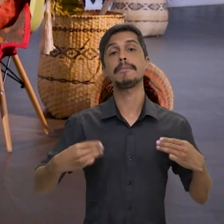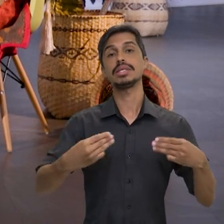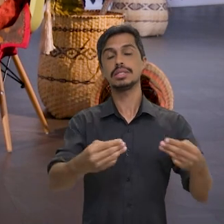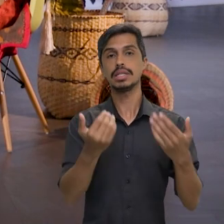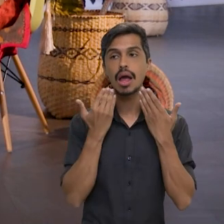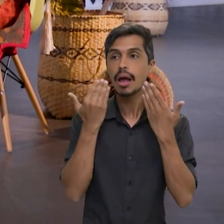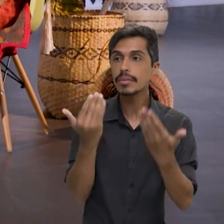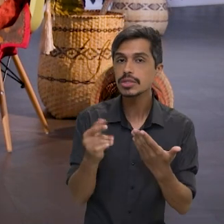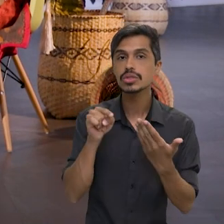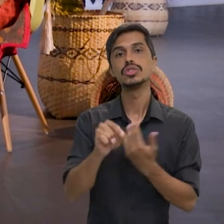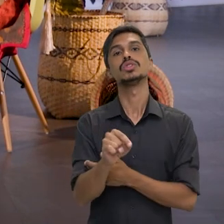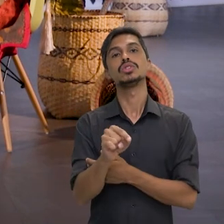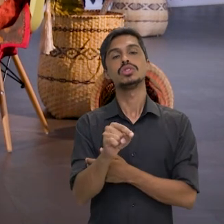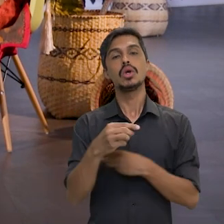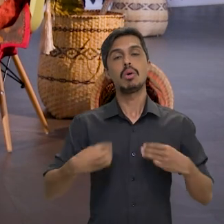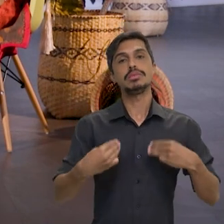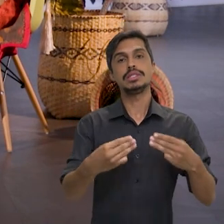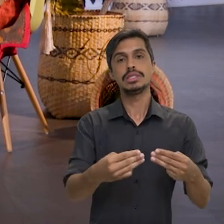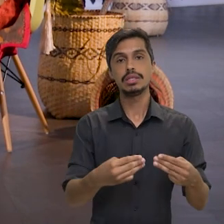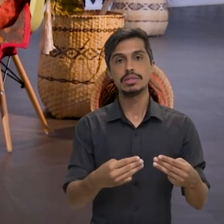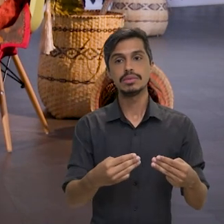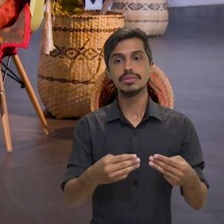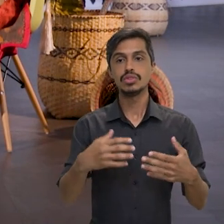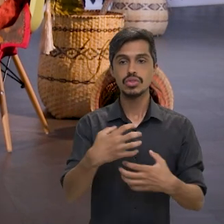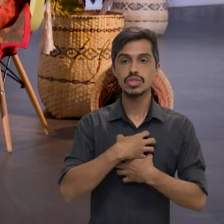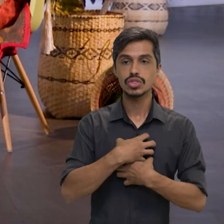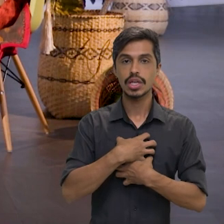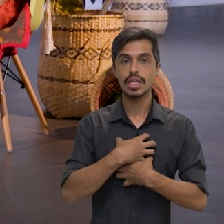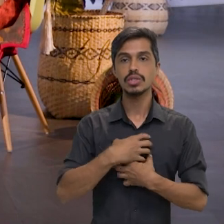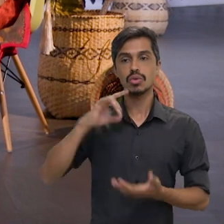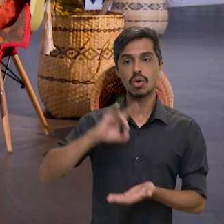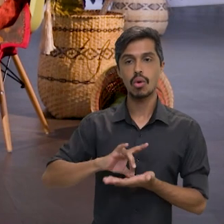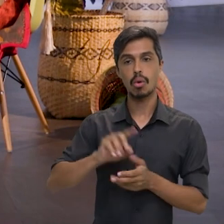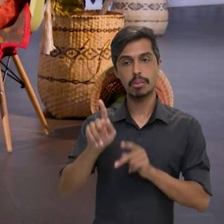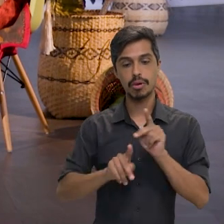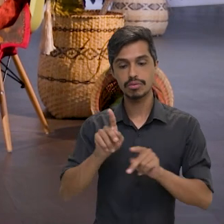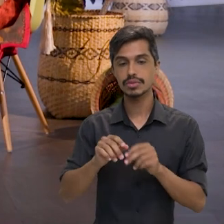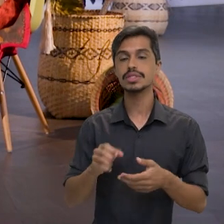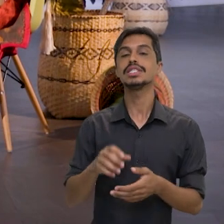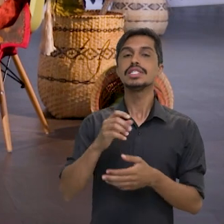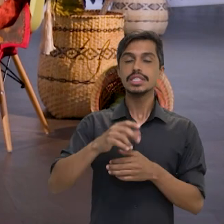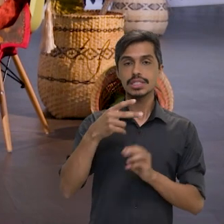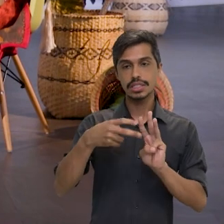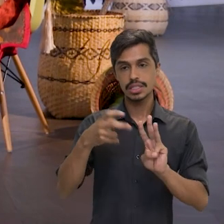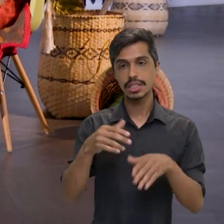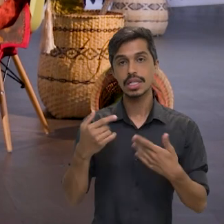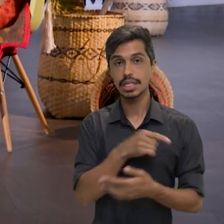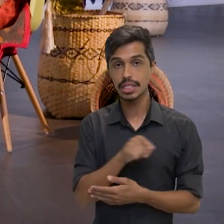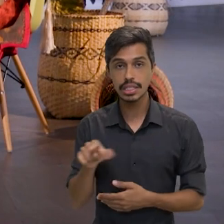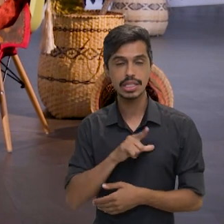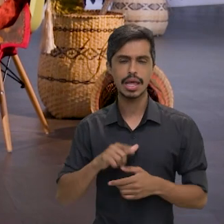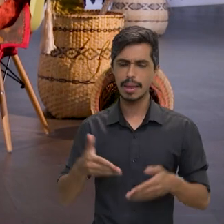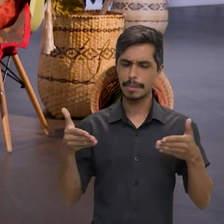tem trazido para o centro, tem trazido para a conversa, de forma efetiva, os povos indígenas, né? Eles têm